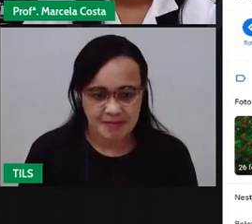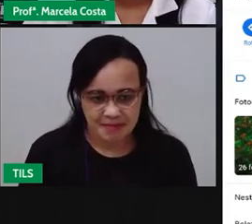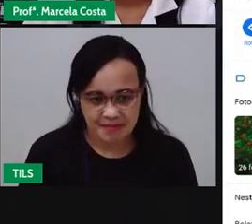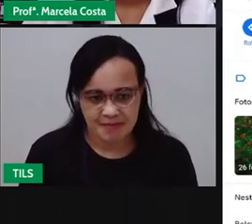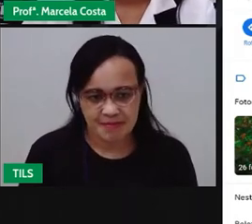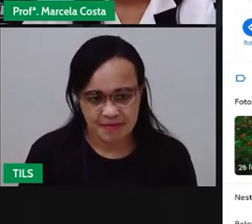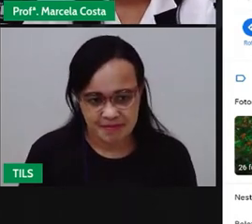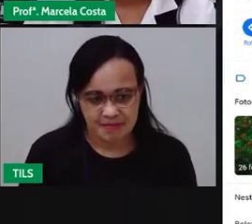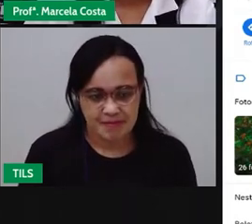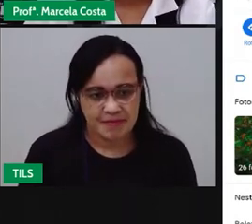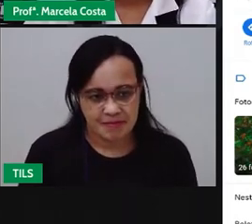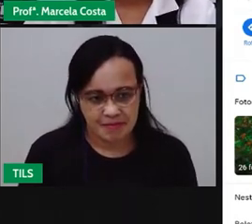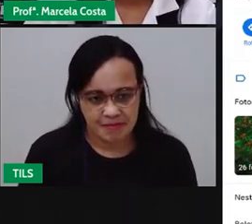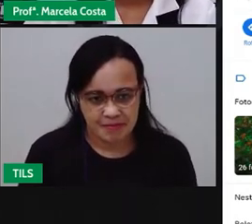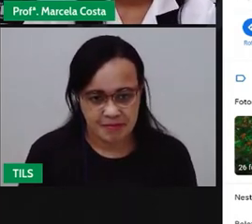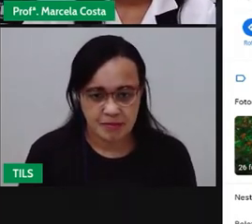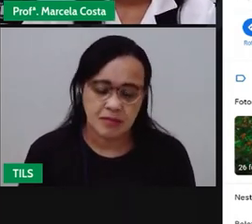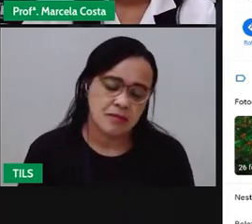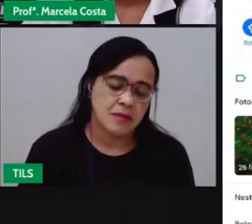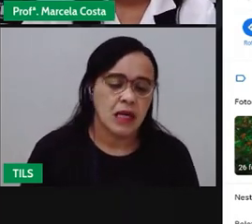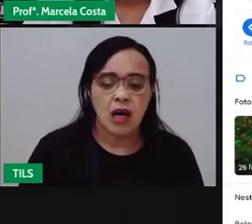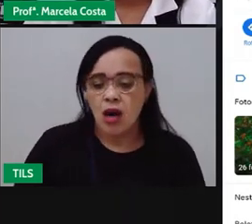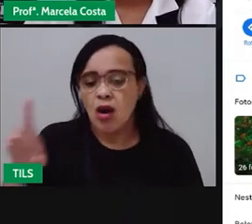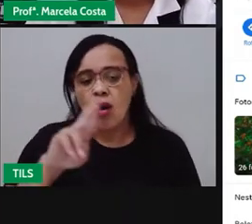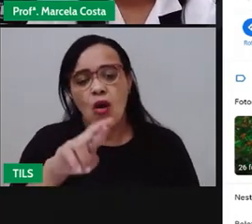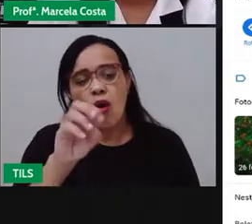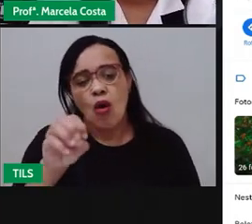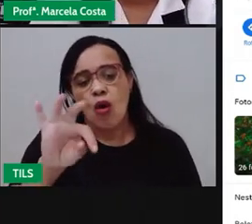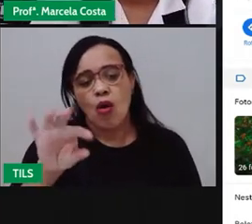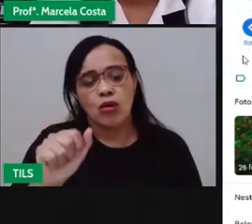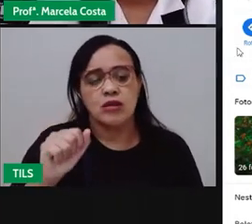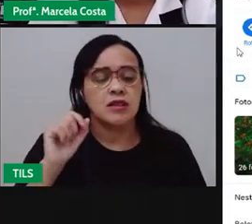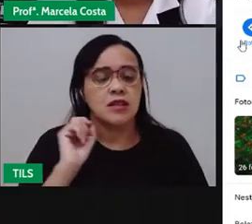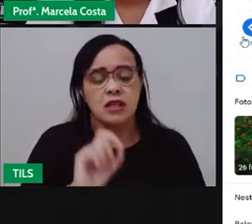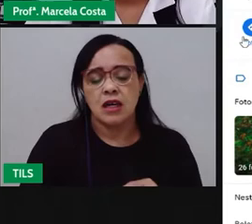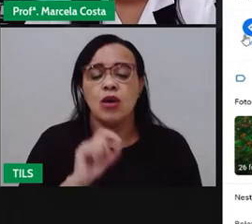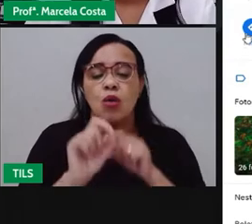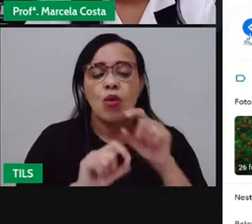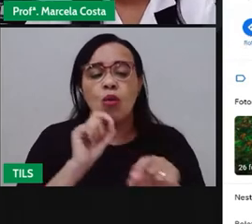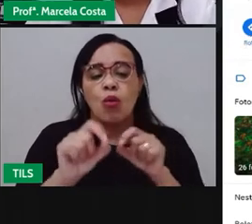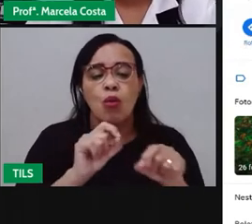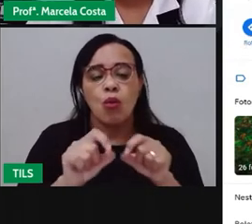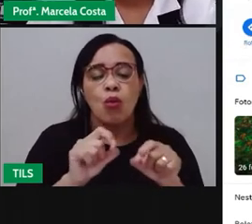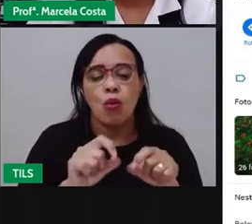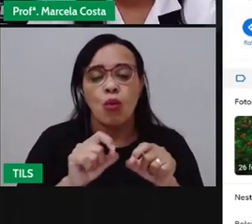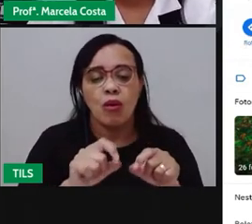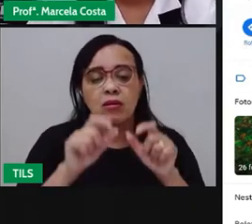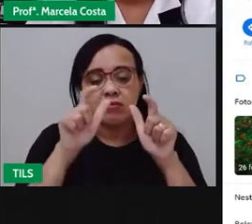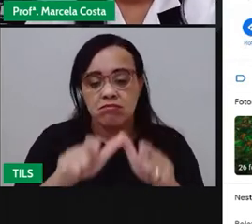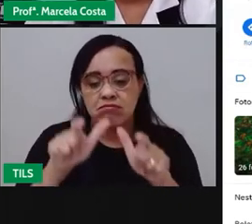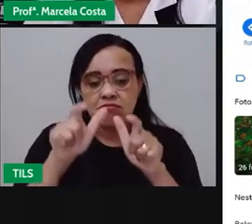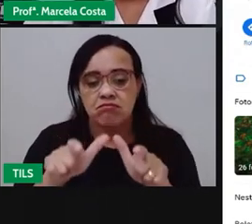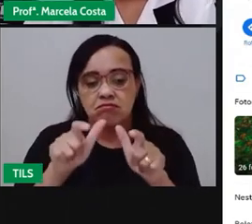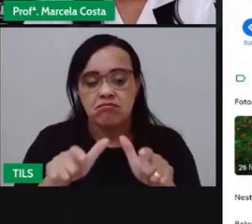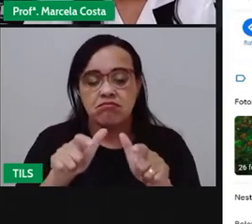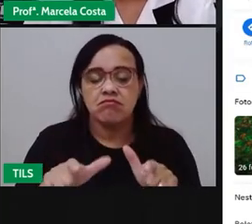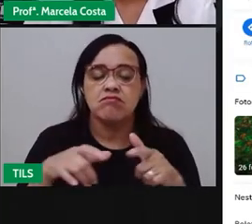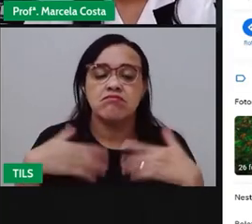que ele trace a rota. Olha as opções que o aplicativo dá. Traça a rota.